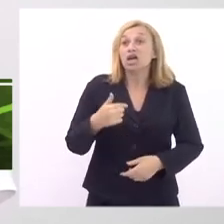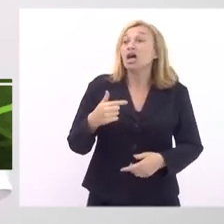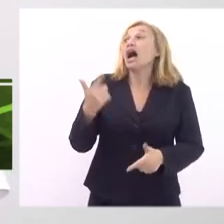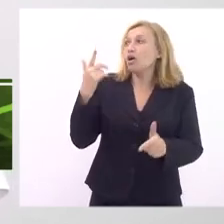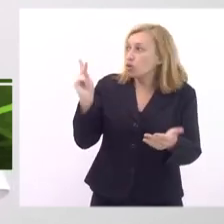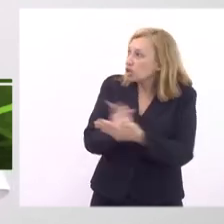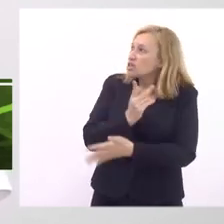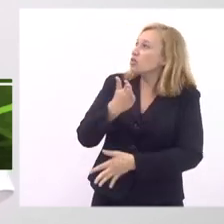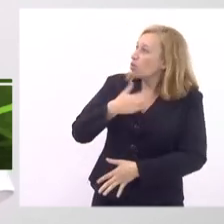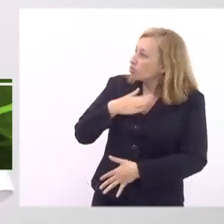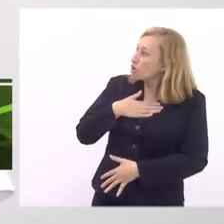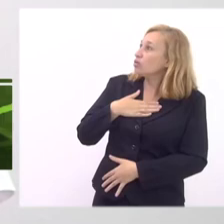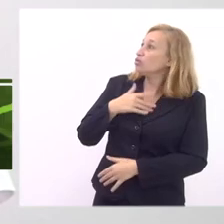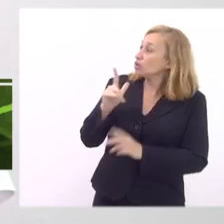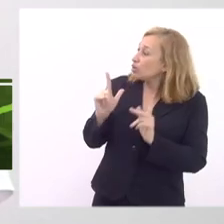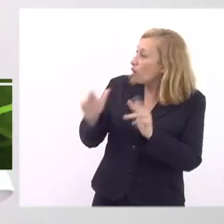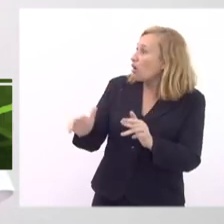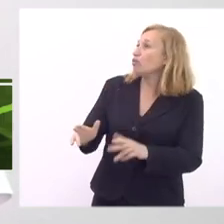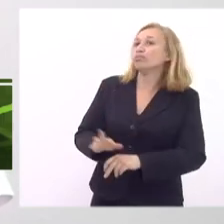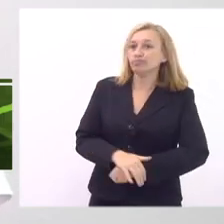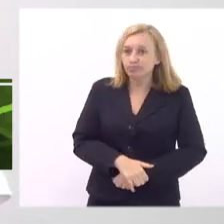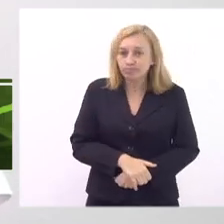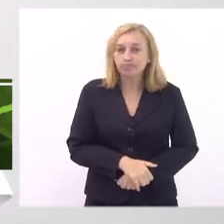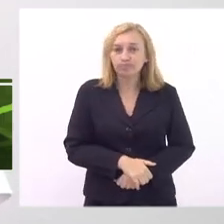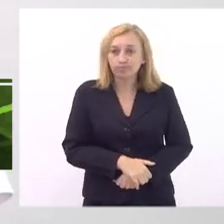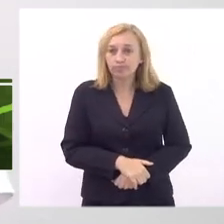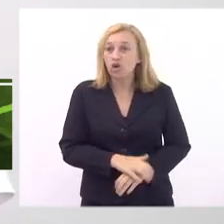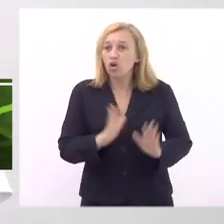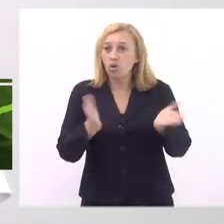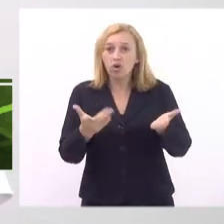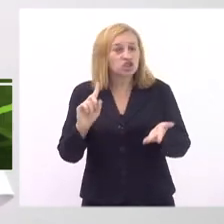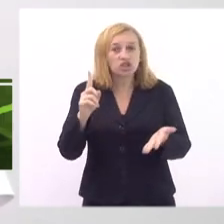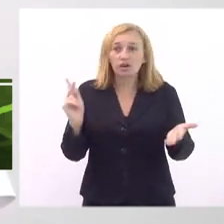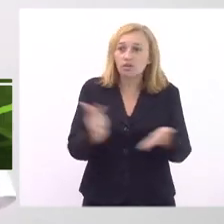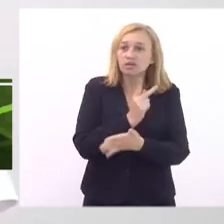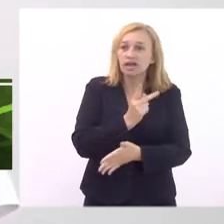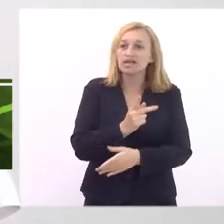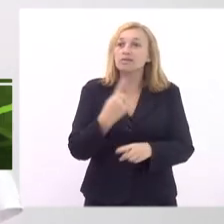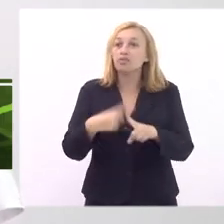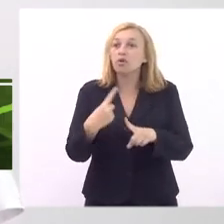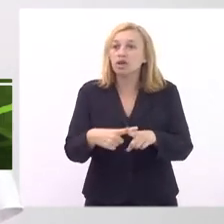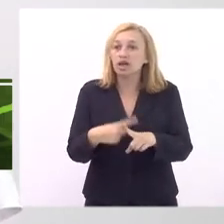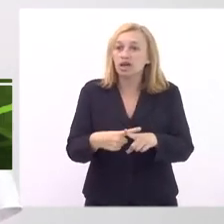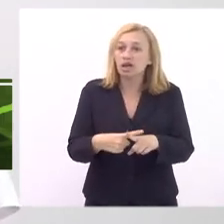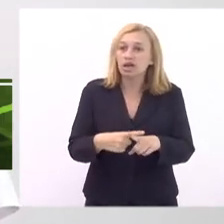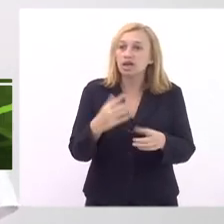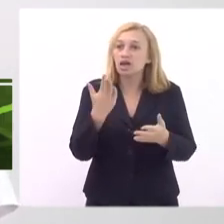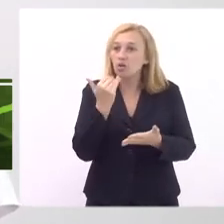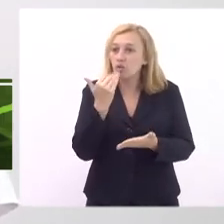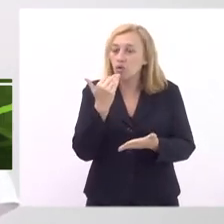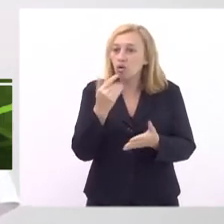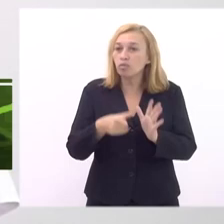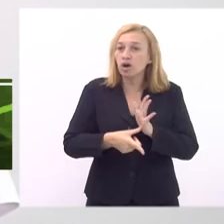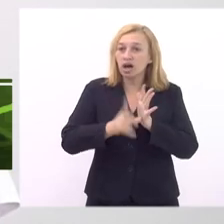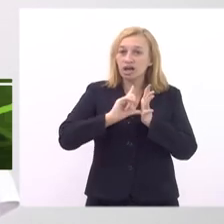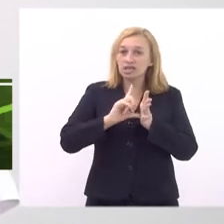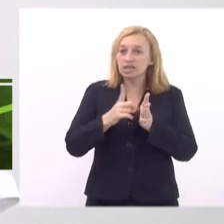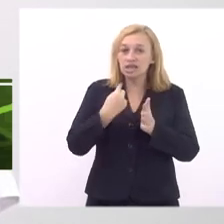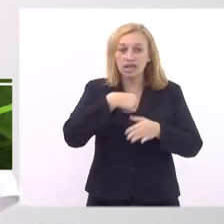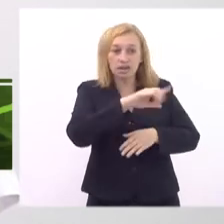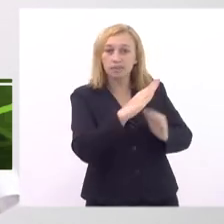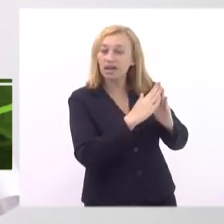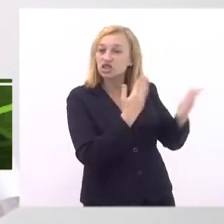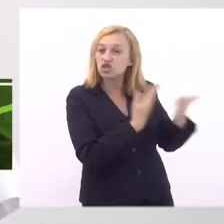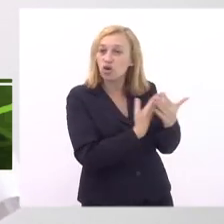comigo com isso mas hoje em dia não acontece mais porque eu como às vezes antes de ir para para a